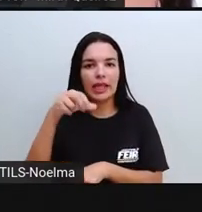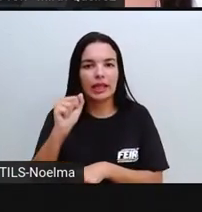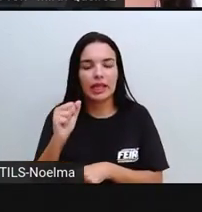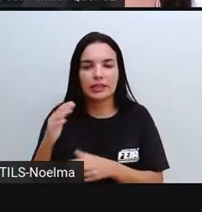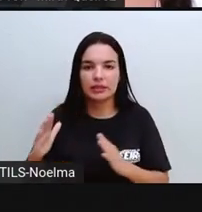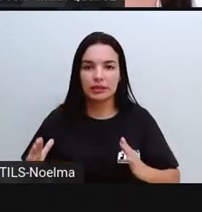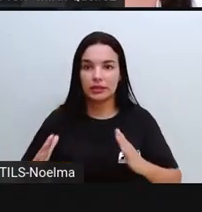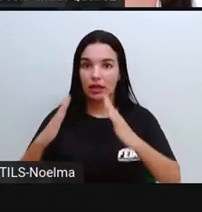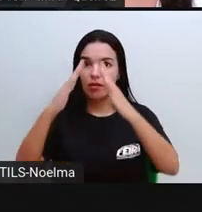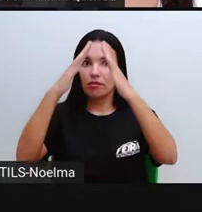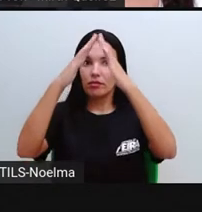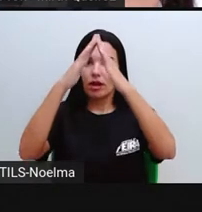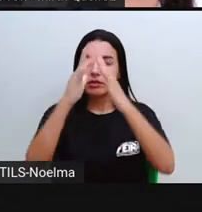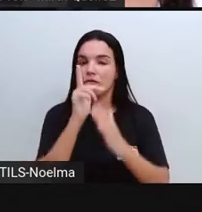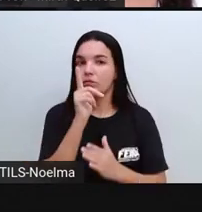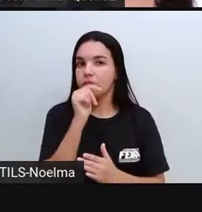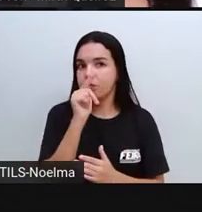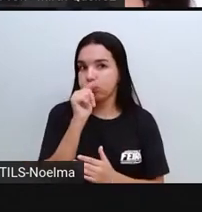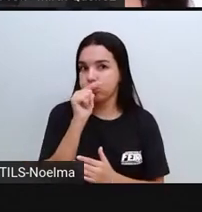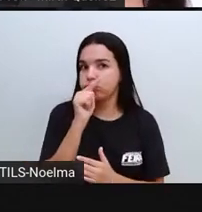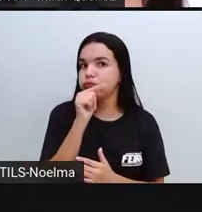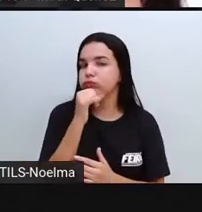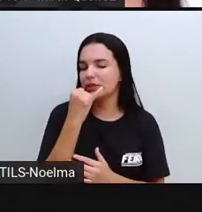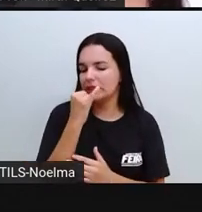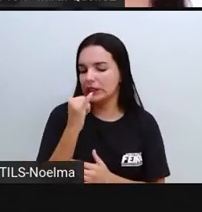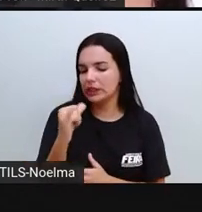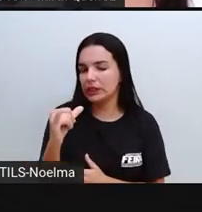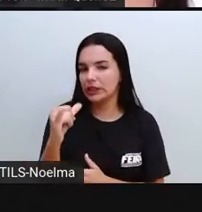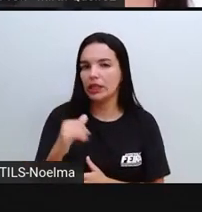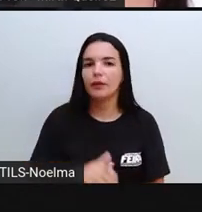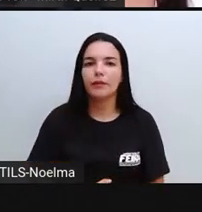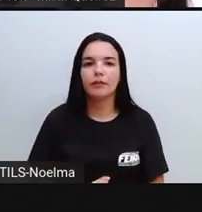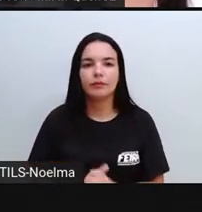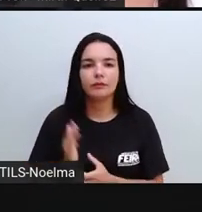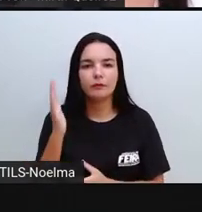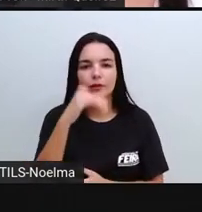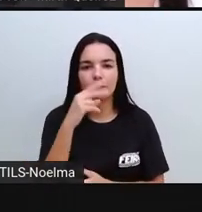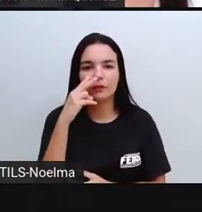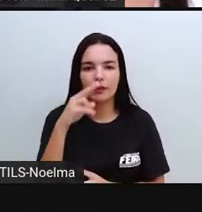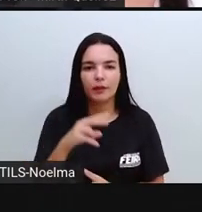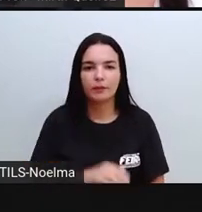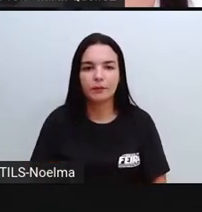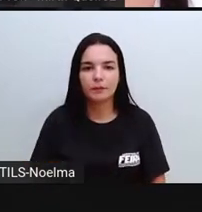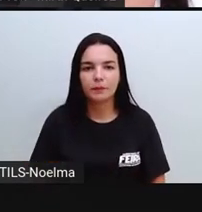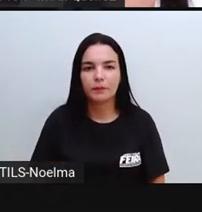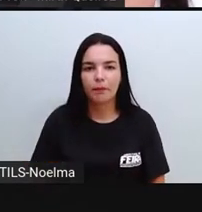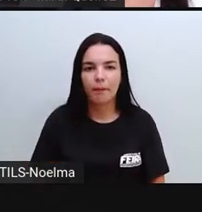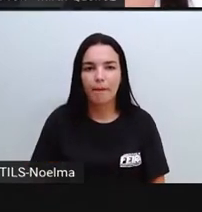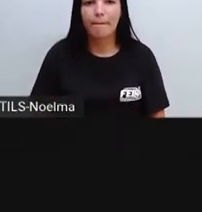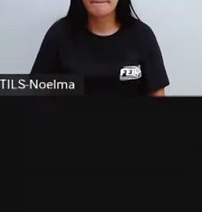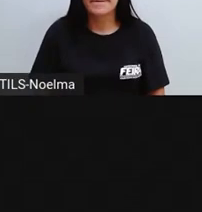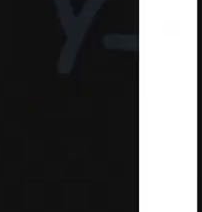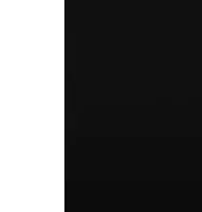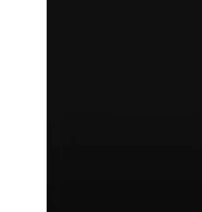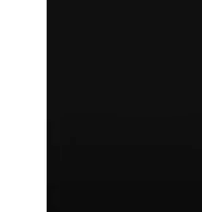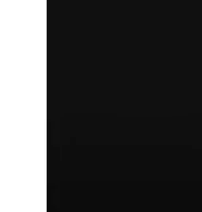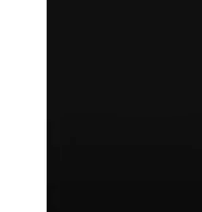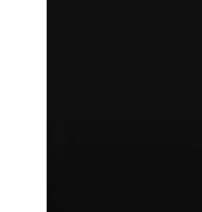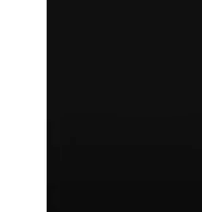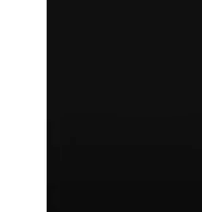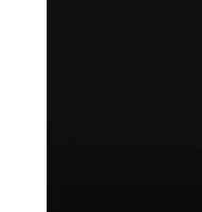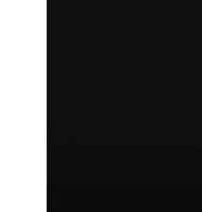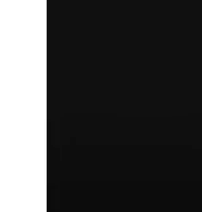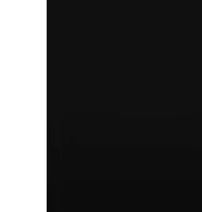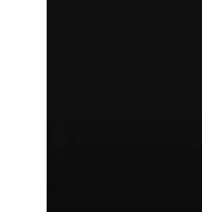hidrelétricas, para vocês entenderem como é que elas funcionam. Vamos lá? E aí, pessoal, tudo bem?